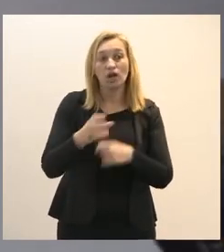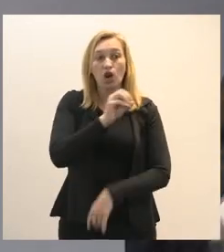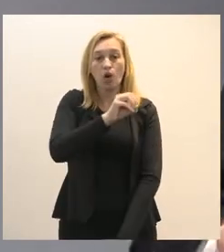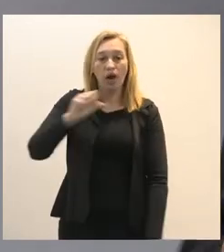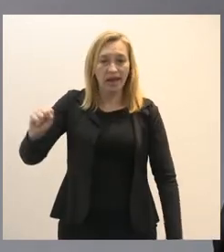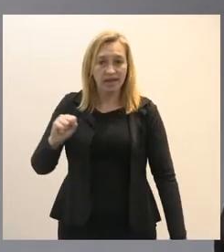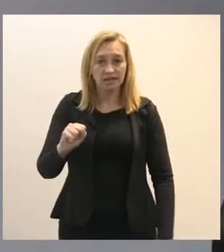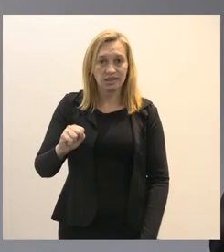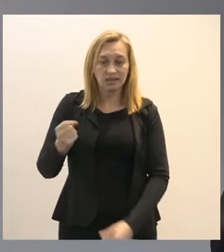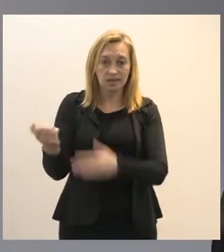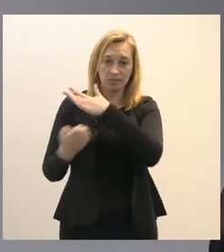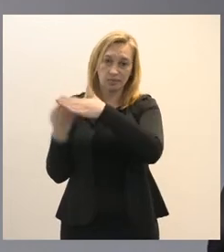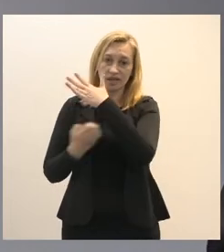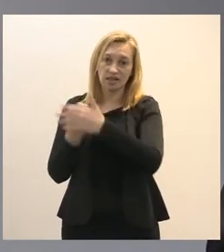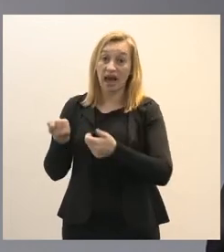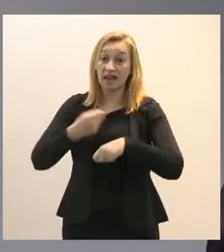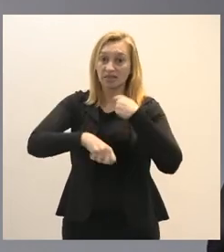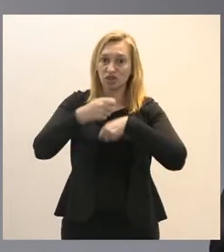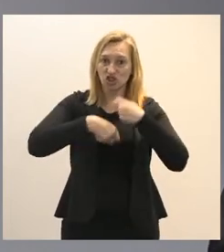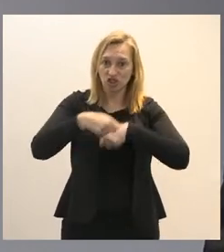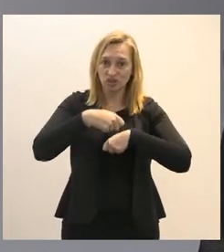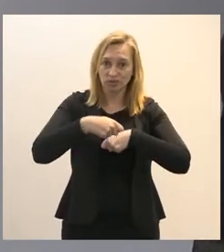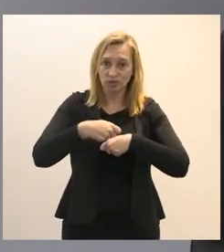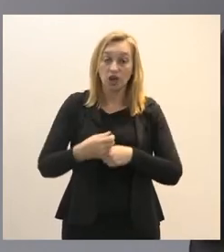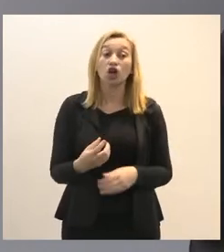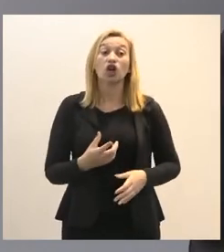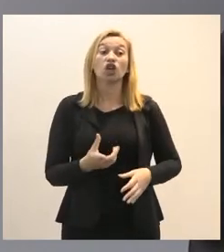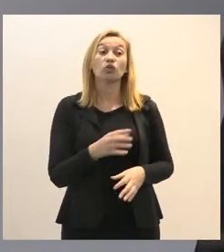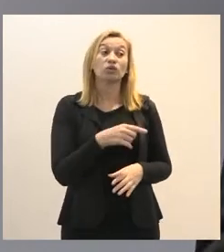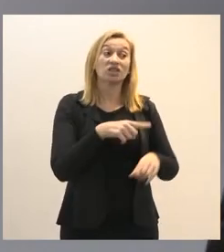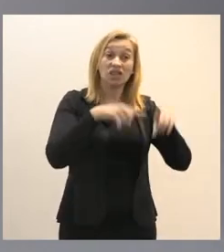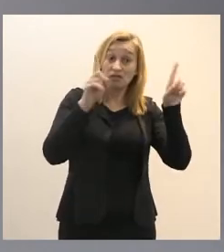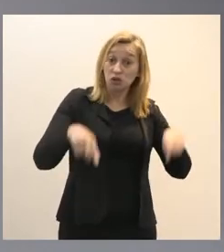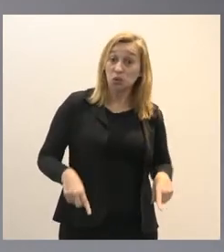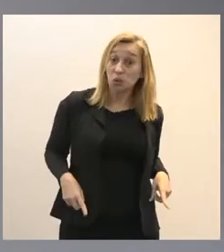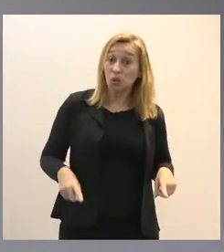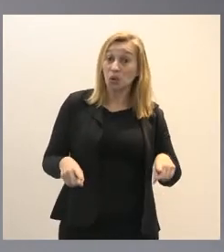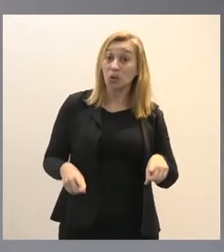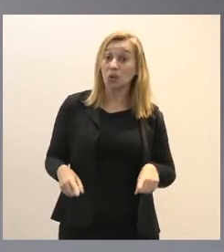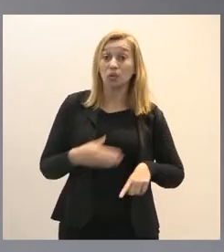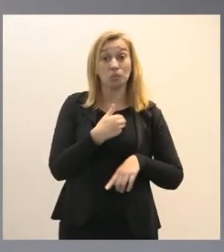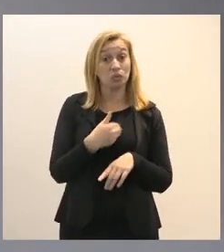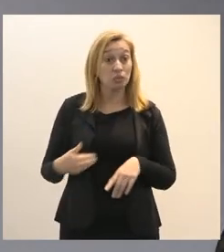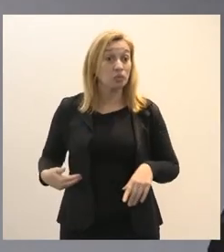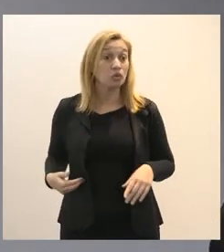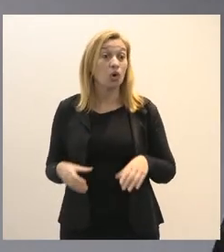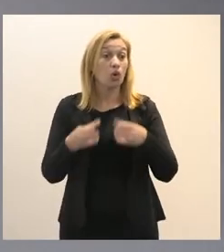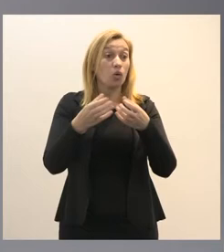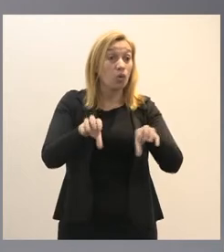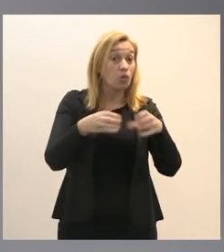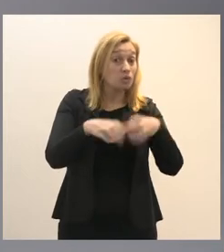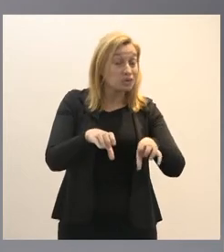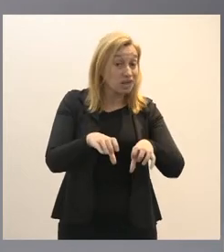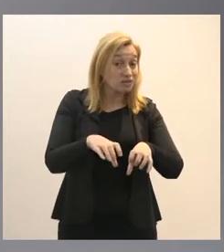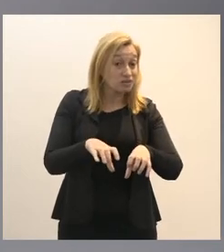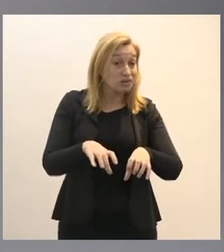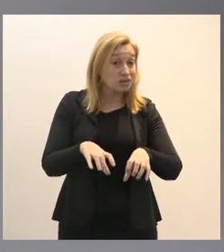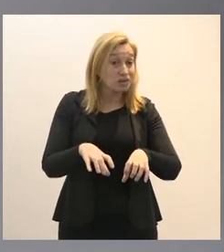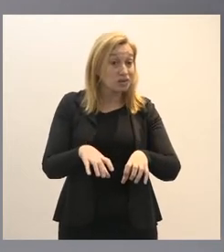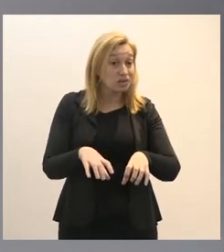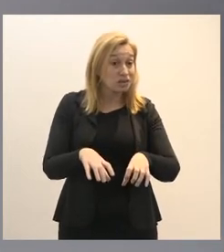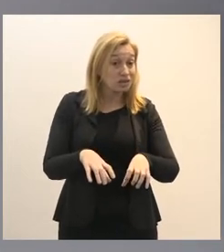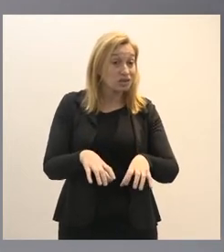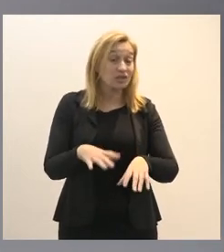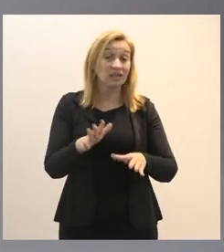administre e os servidores efetivos concursados estatutários no caso